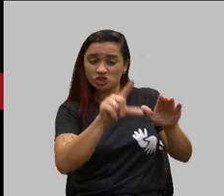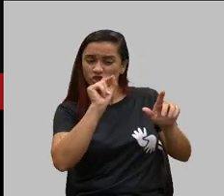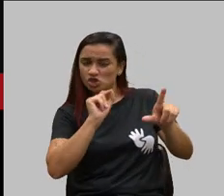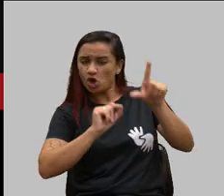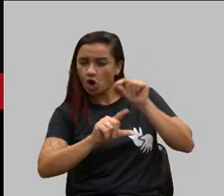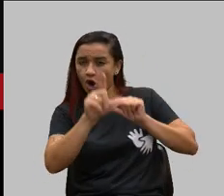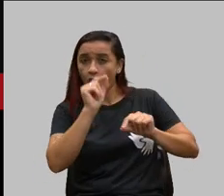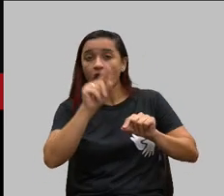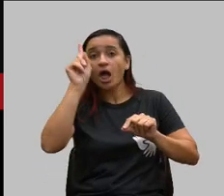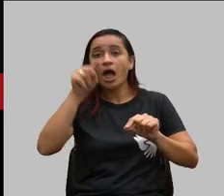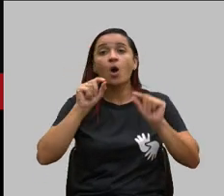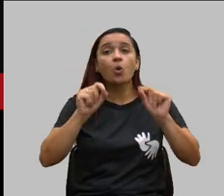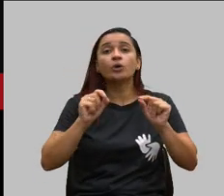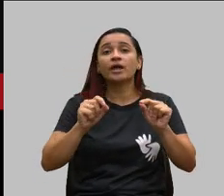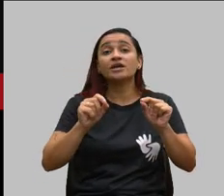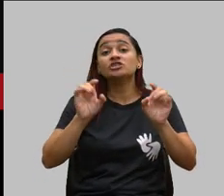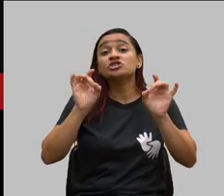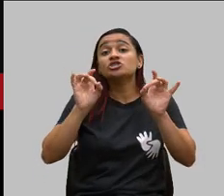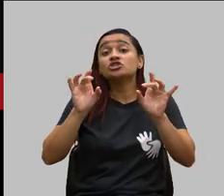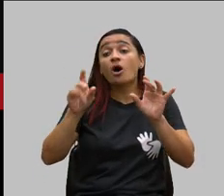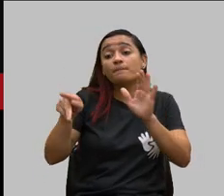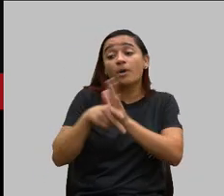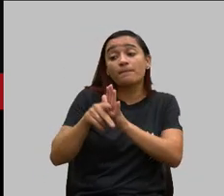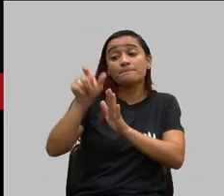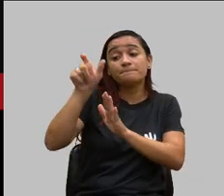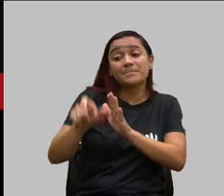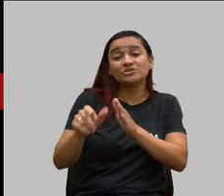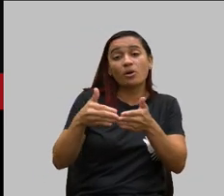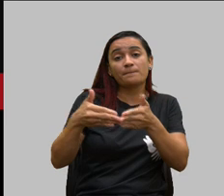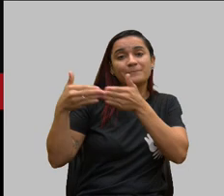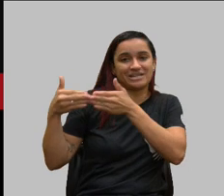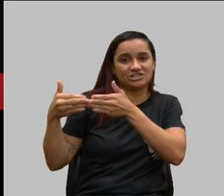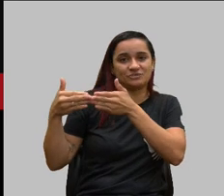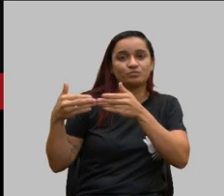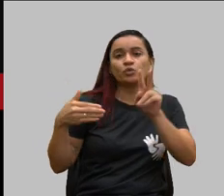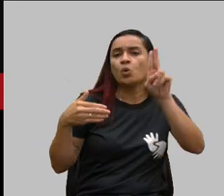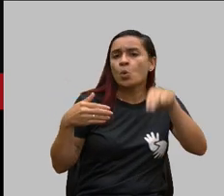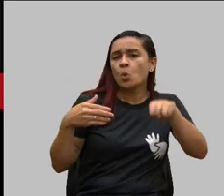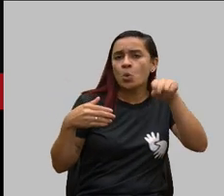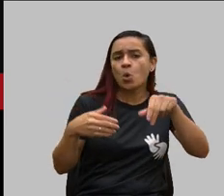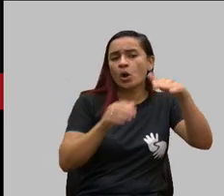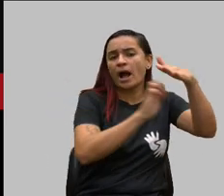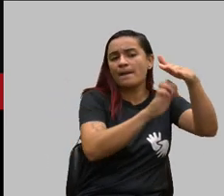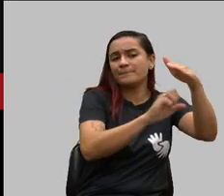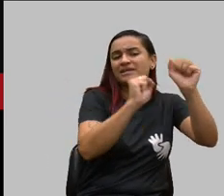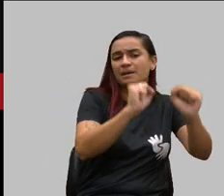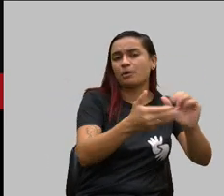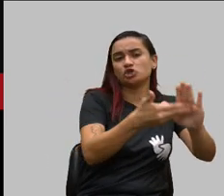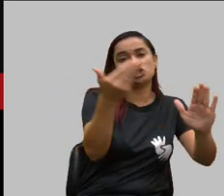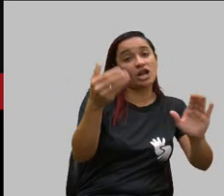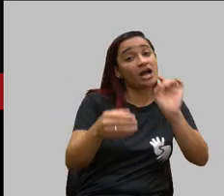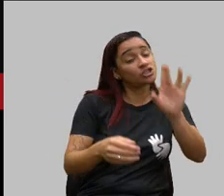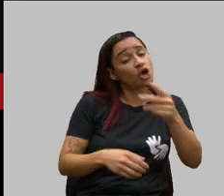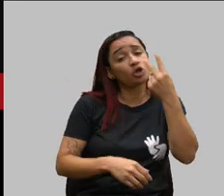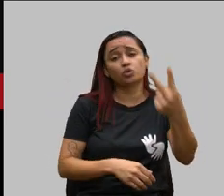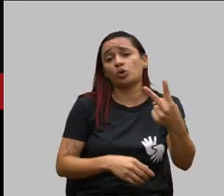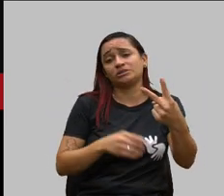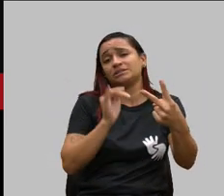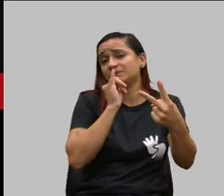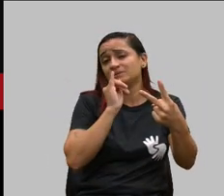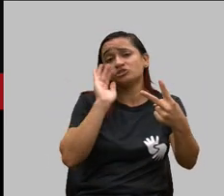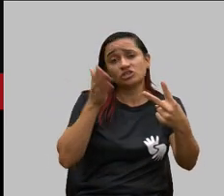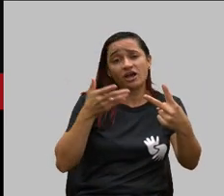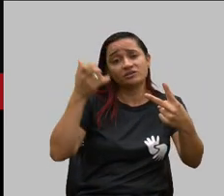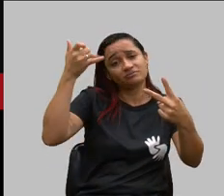pedido da pessoa jurídica contratante nunca a operadora pode tirar a não ser em dois casos fraude e